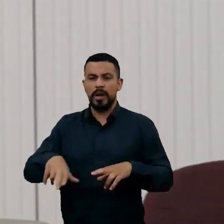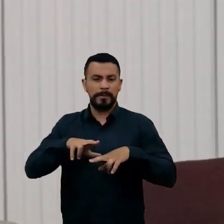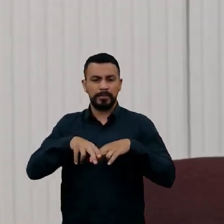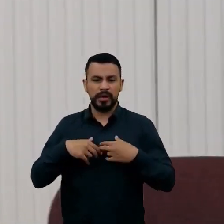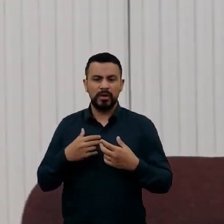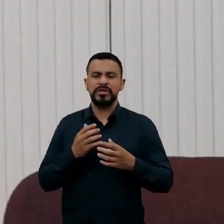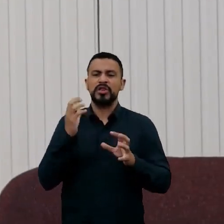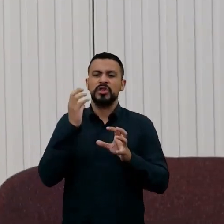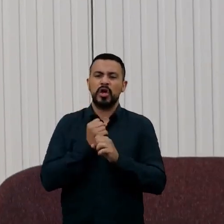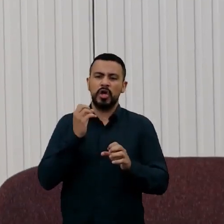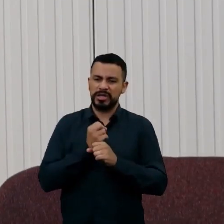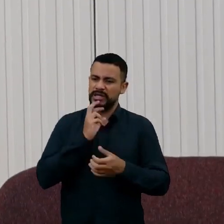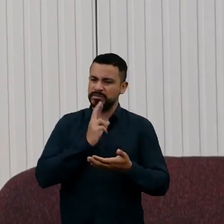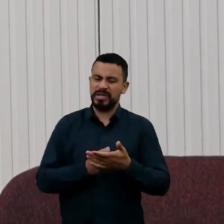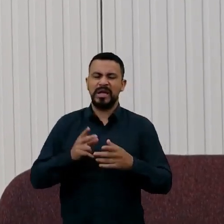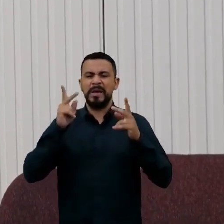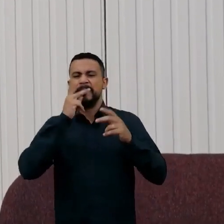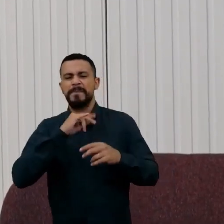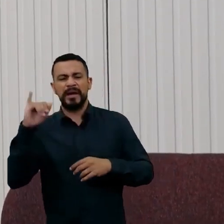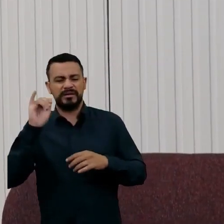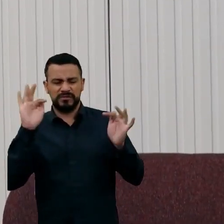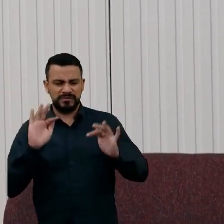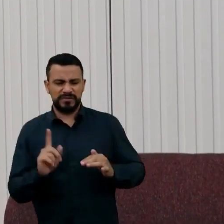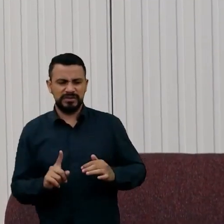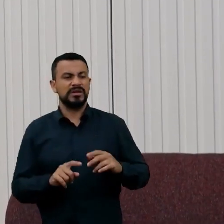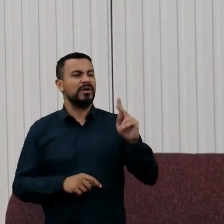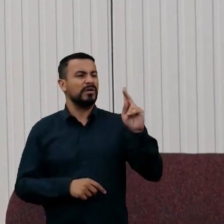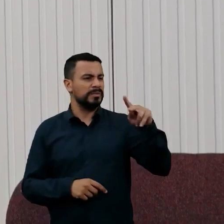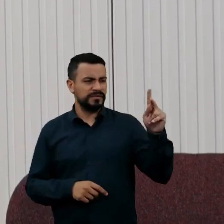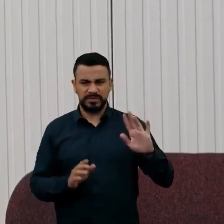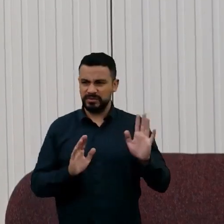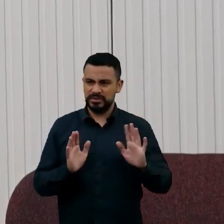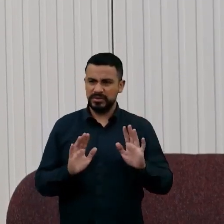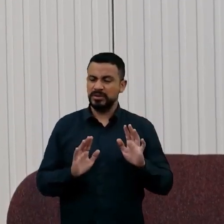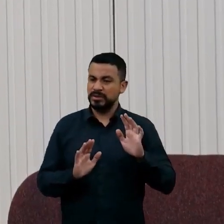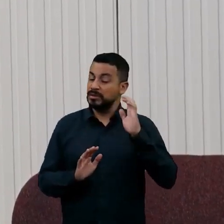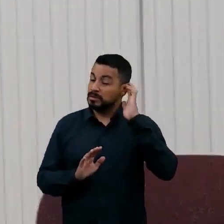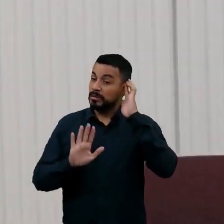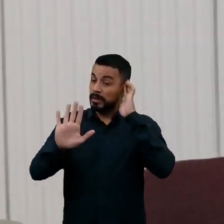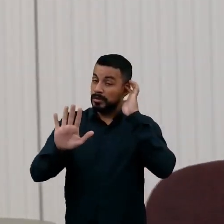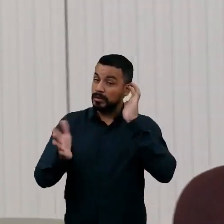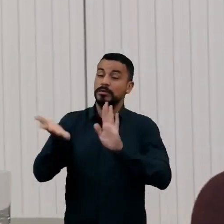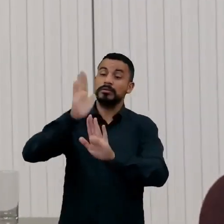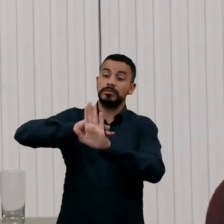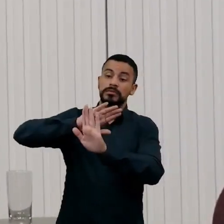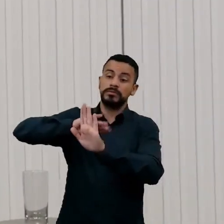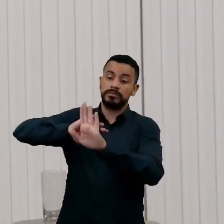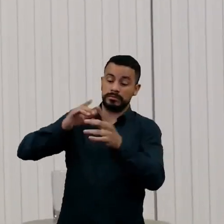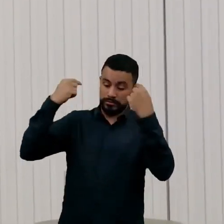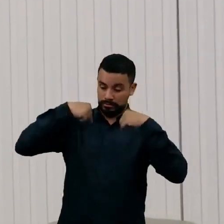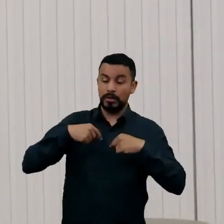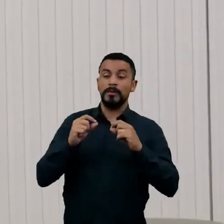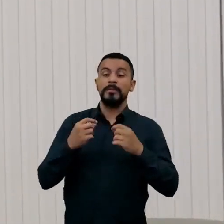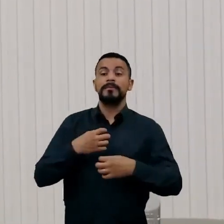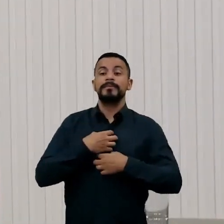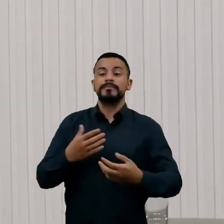que, sei lá, o pai não vai ficar feliz, o professor XYZ é extrínseco, mas a motivação intrínseca é o que te motiva a querer